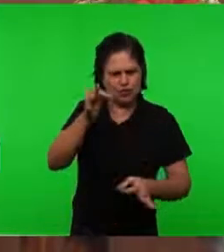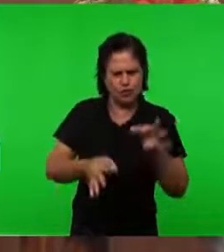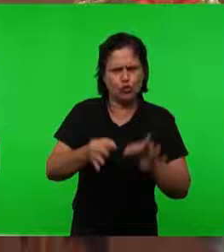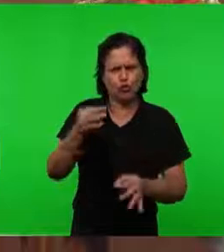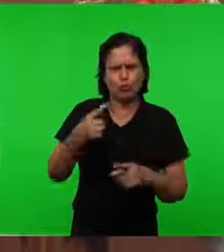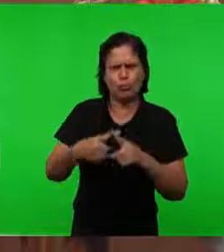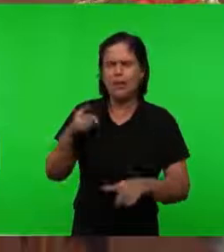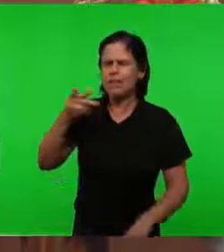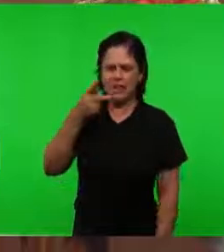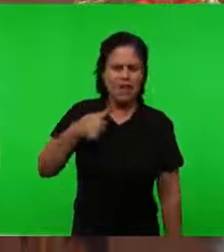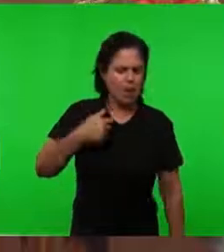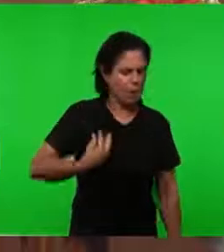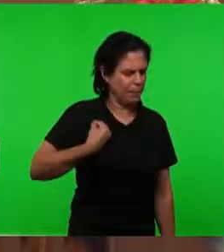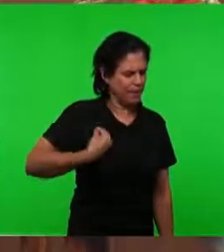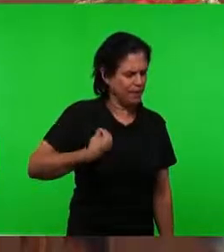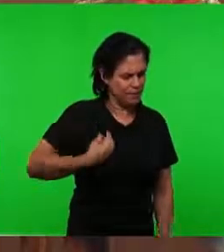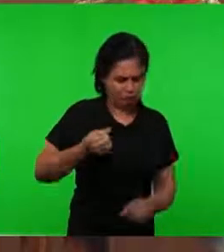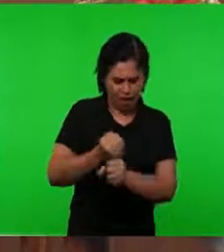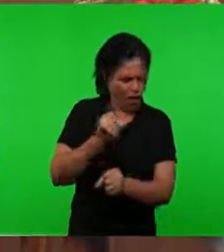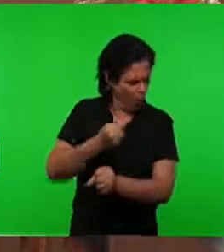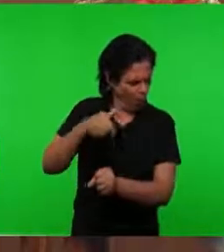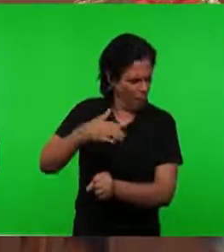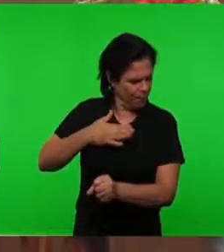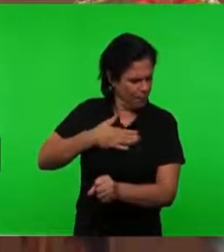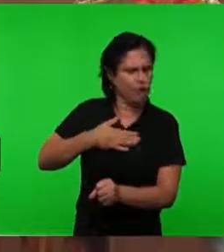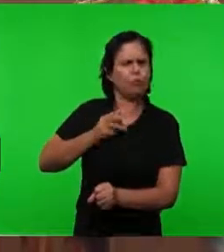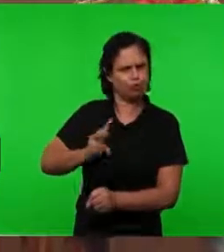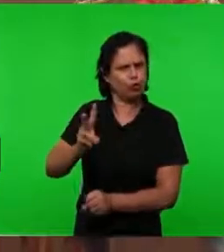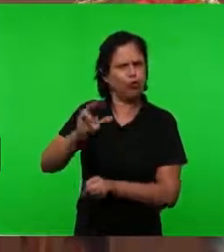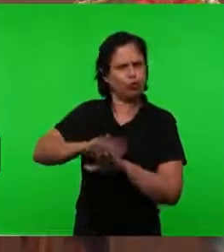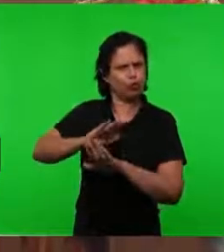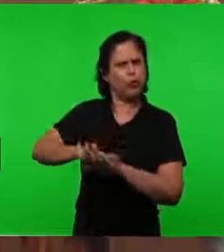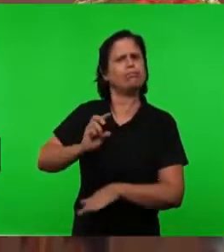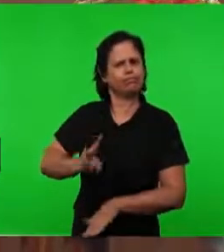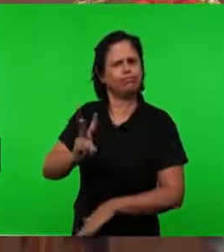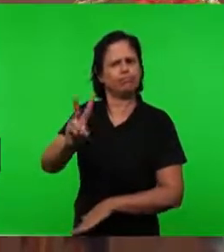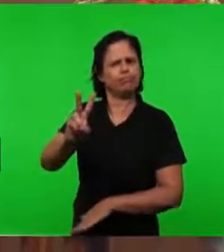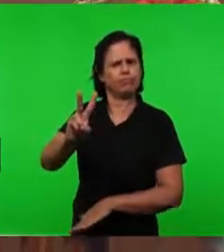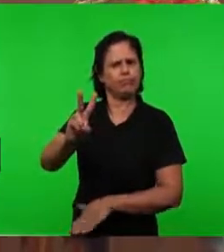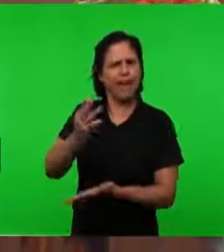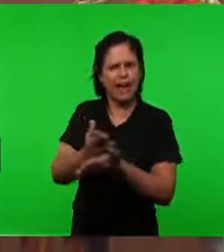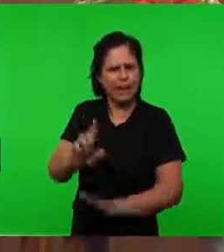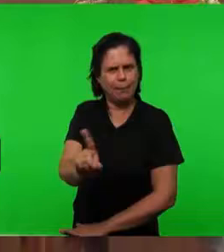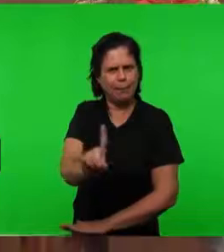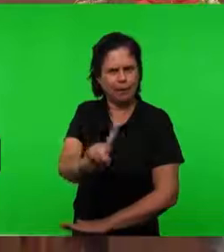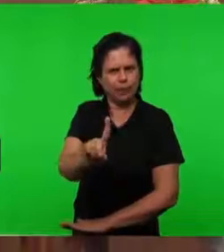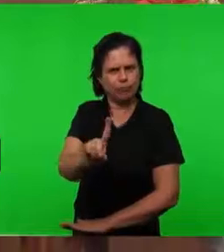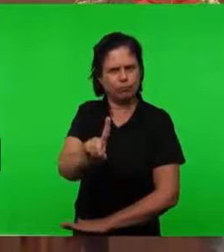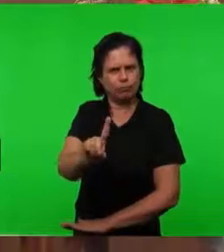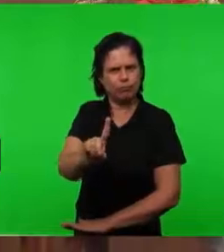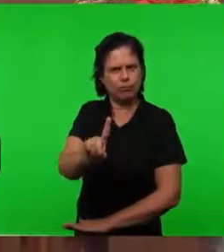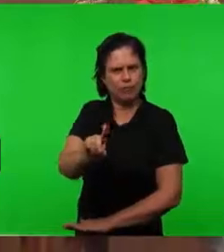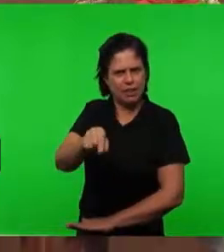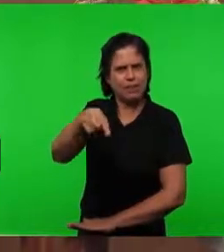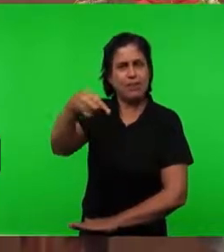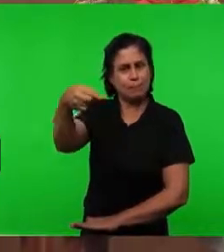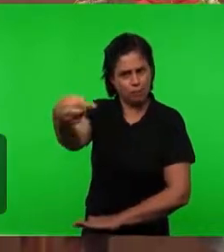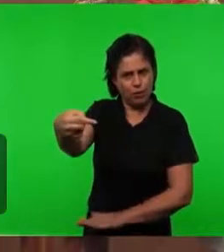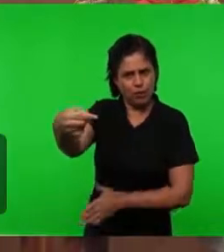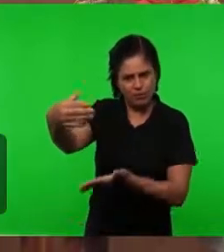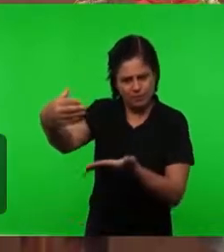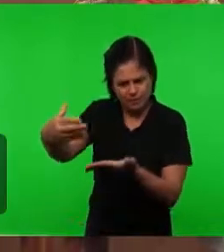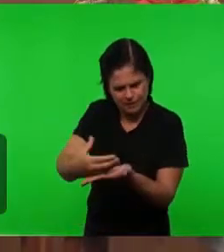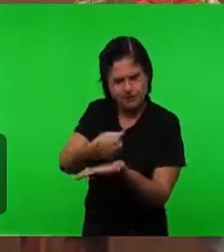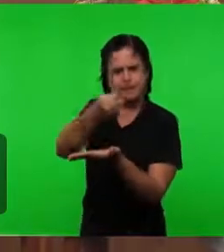presente E que a obra dele Vai continuar Ela será permanente E ela partirá Com todos